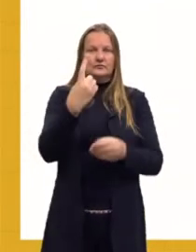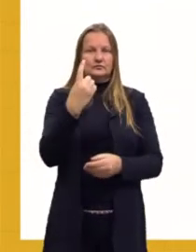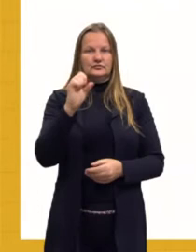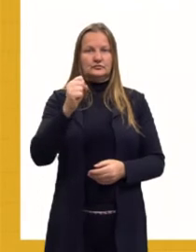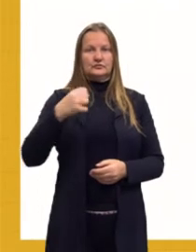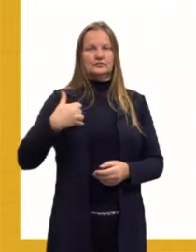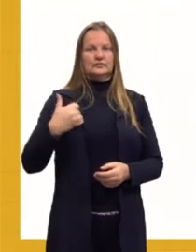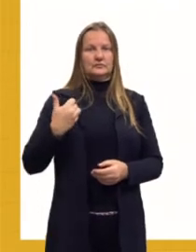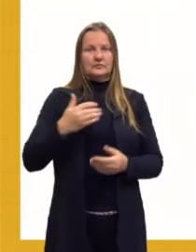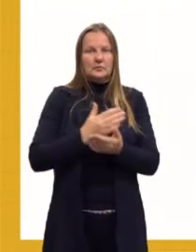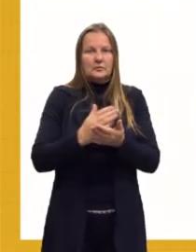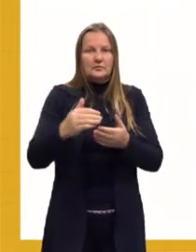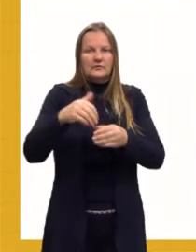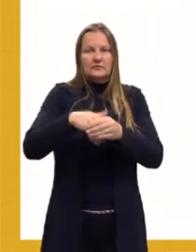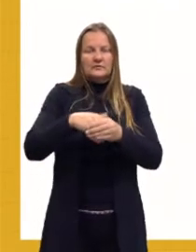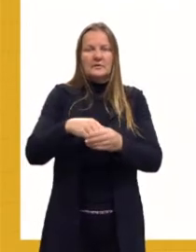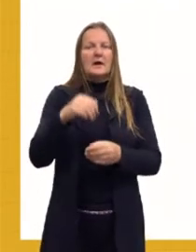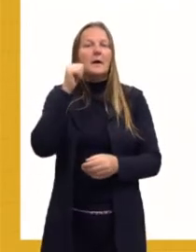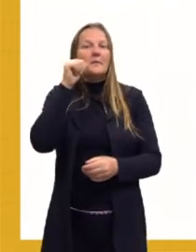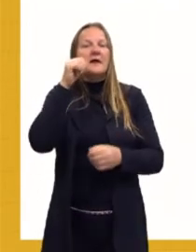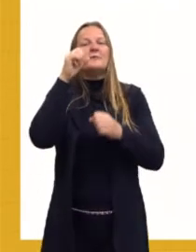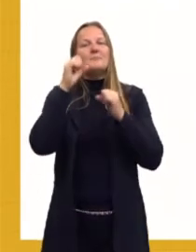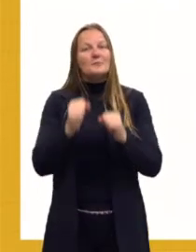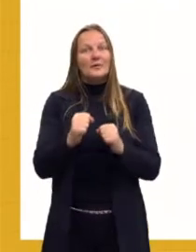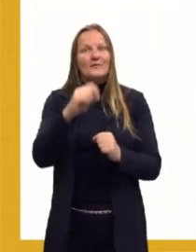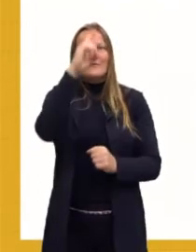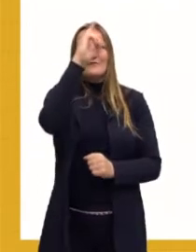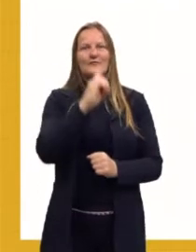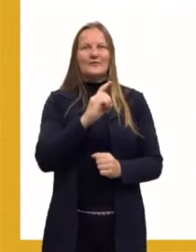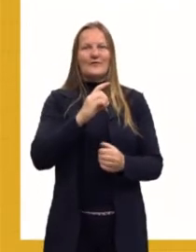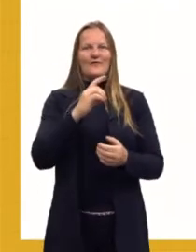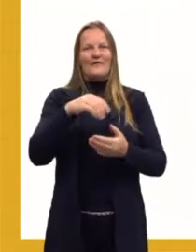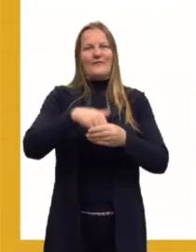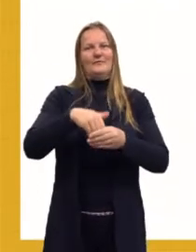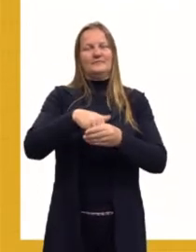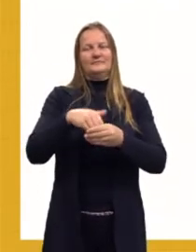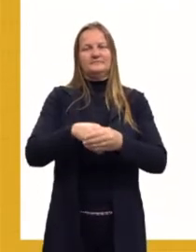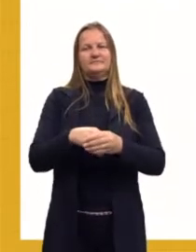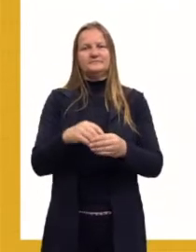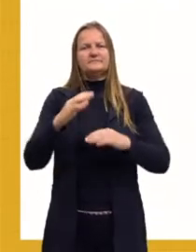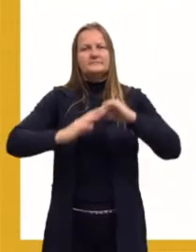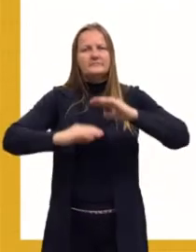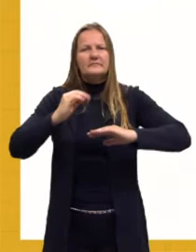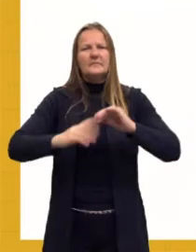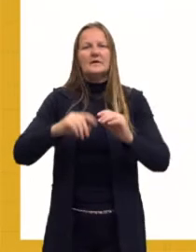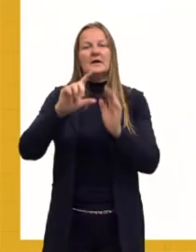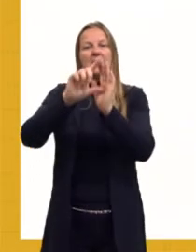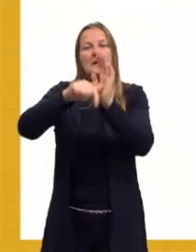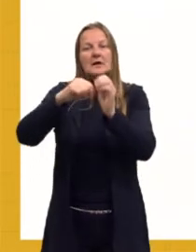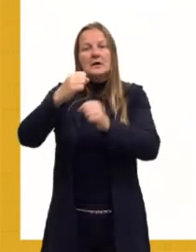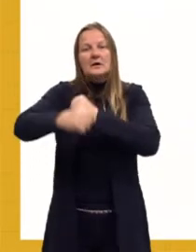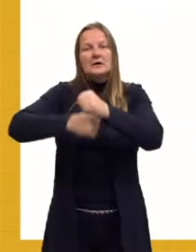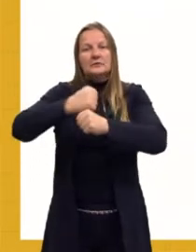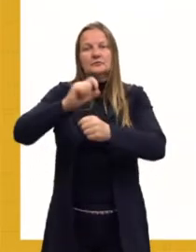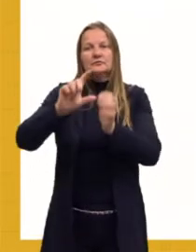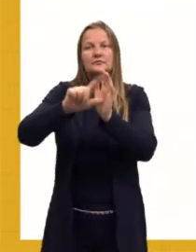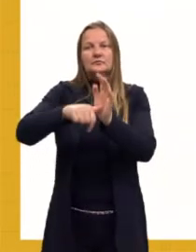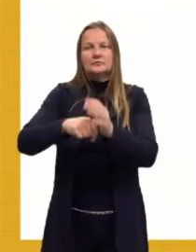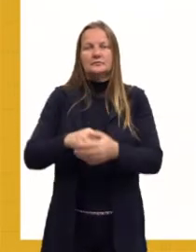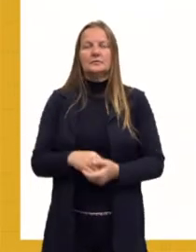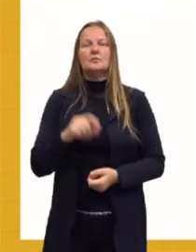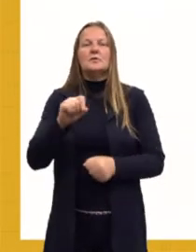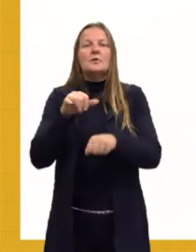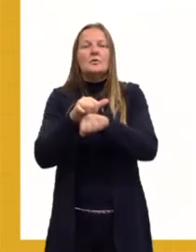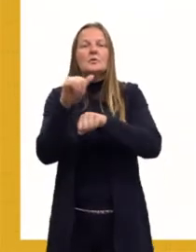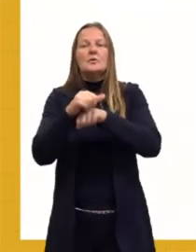anos, que as mulheres obtiveram o direito de votar, o que viesse a concretizar no ano seguinte. Isso ocorreu a